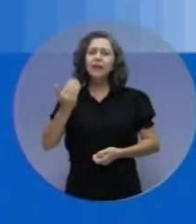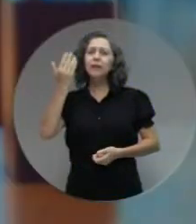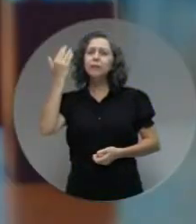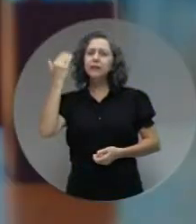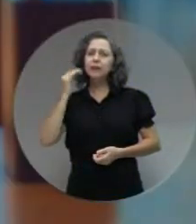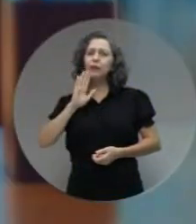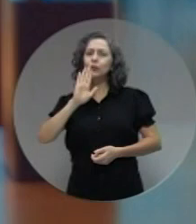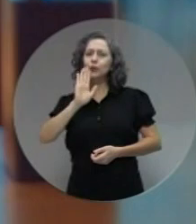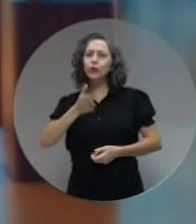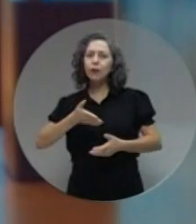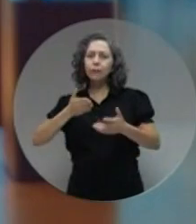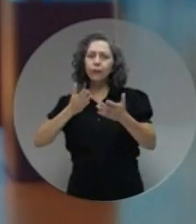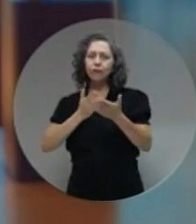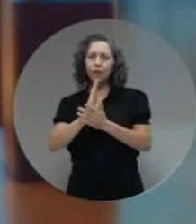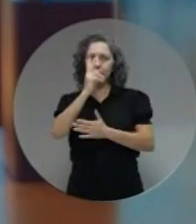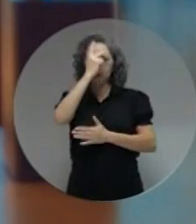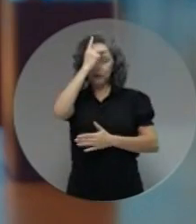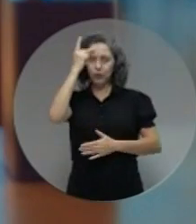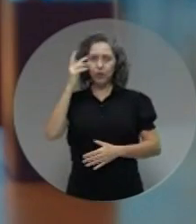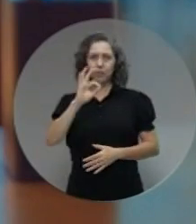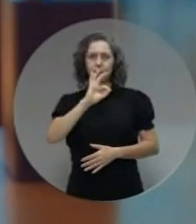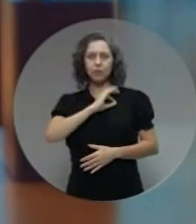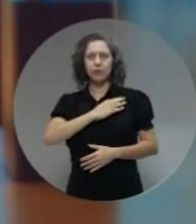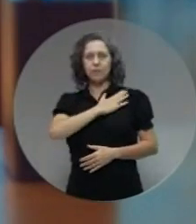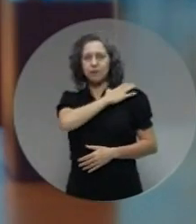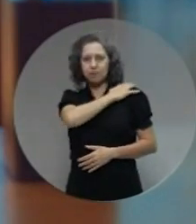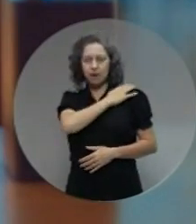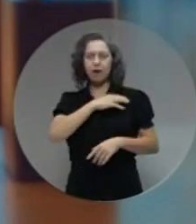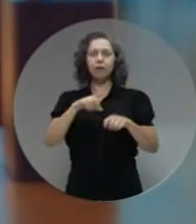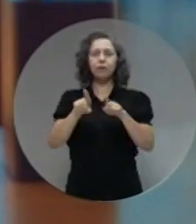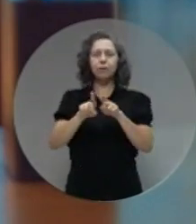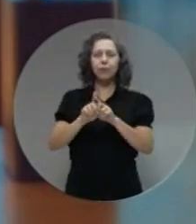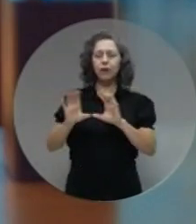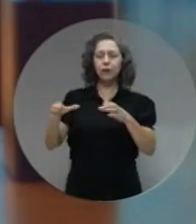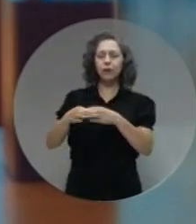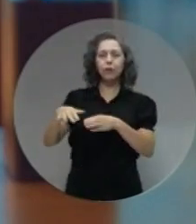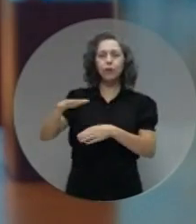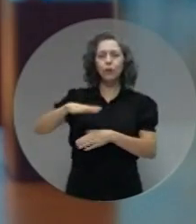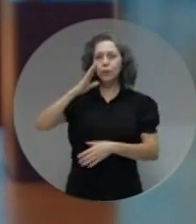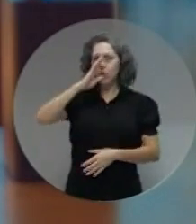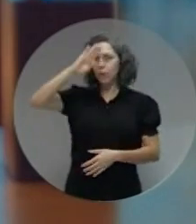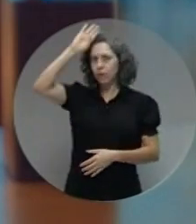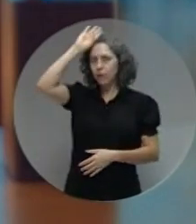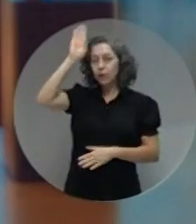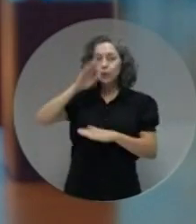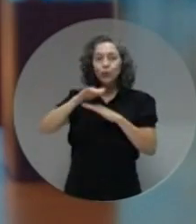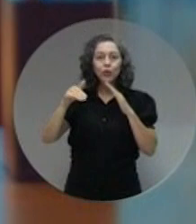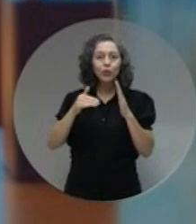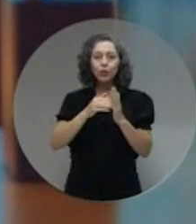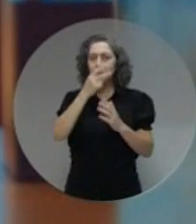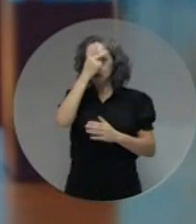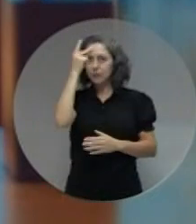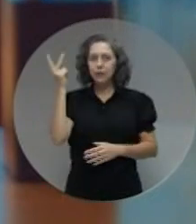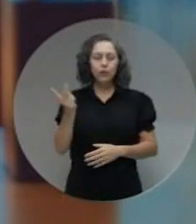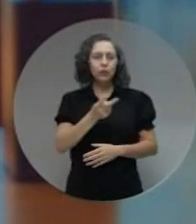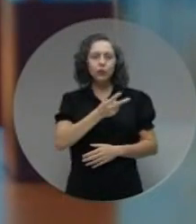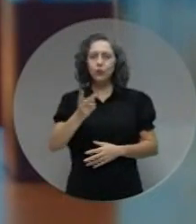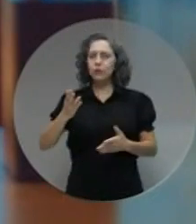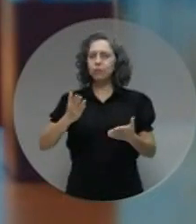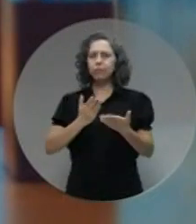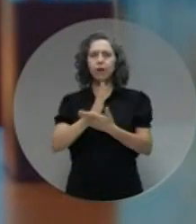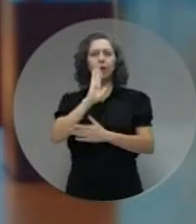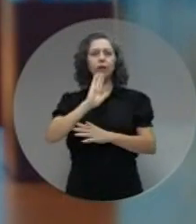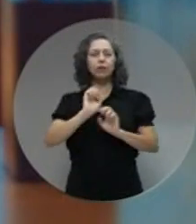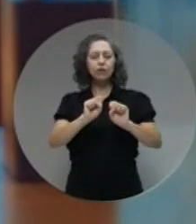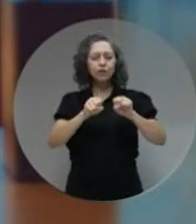Quando nós convocamos os aprovados do concurso da Polícia Militar e do Corpo de Bombeiros, todos saíram ganhando.